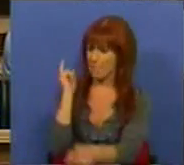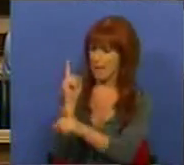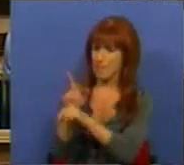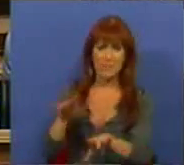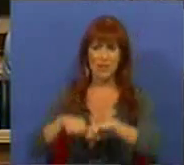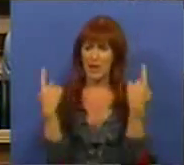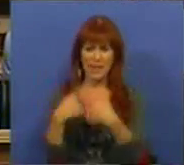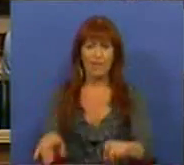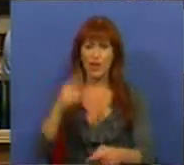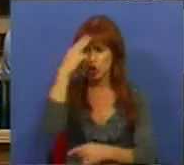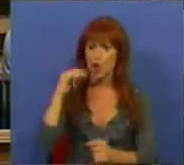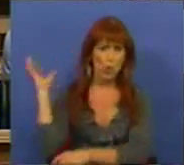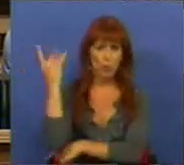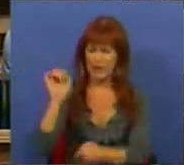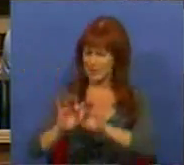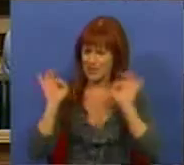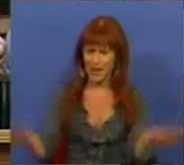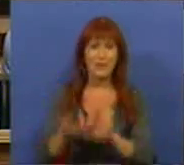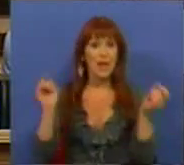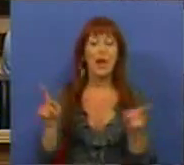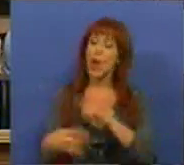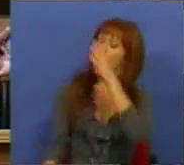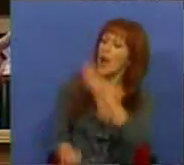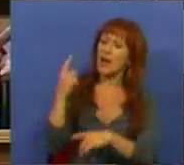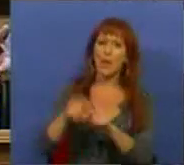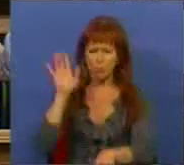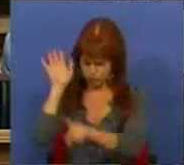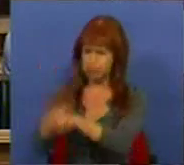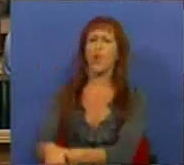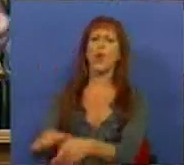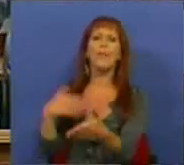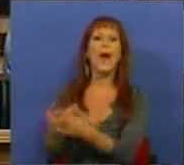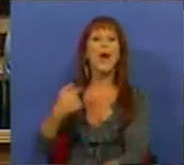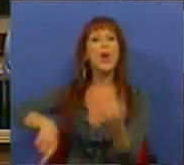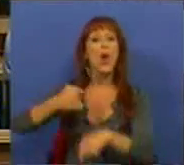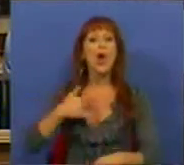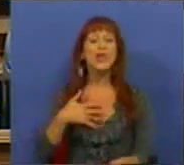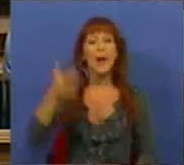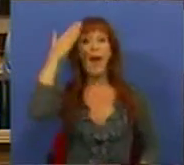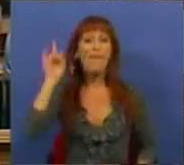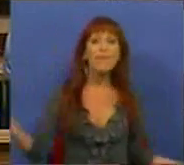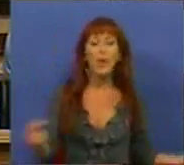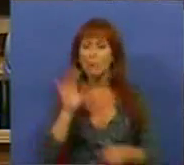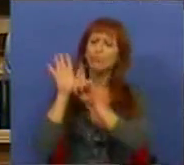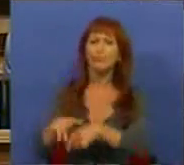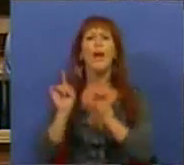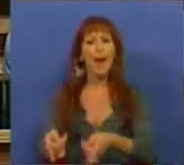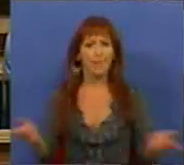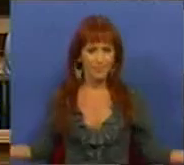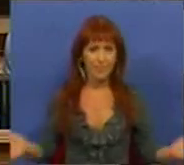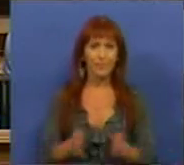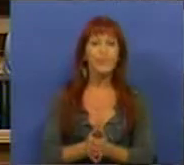para manter uma diferença histórica e cultural, para criar a discriminação, aquilo que nós entendemos que é a discriminação.